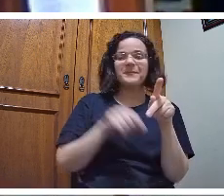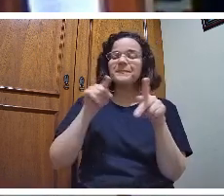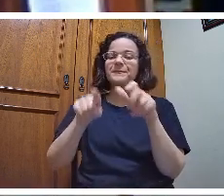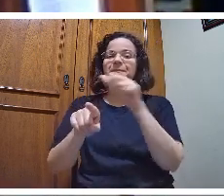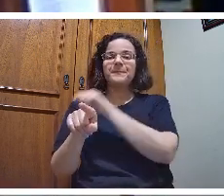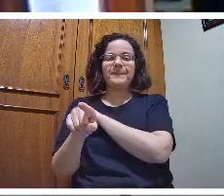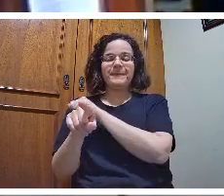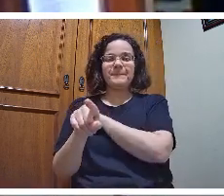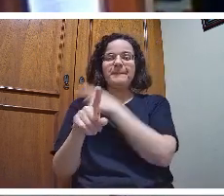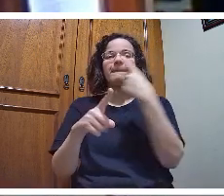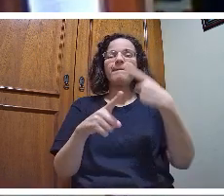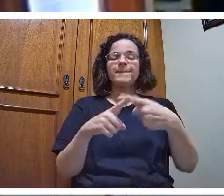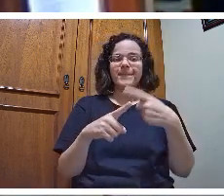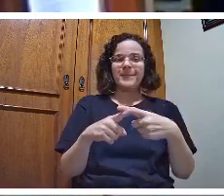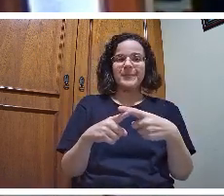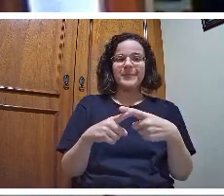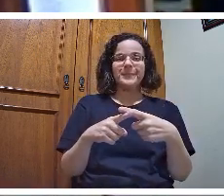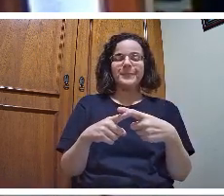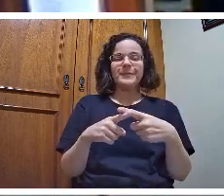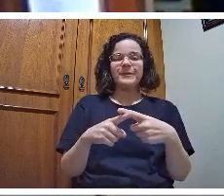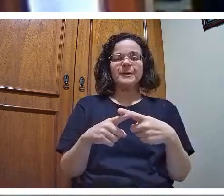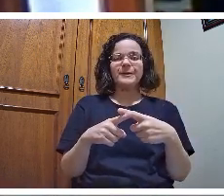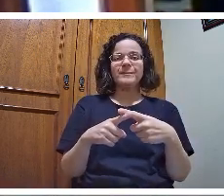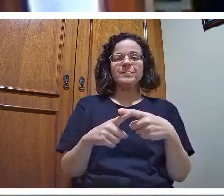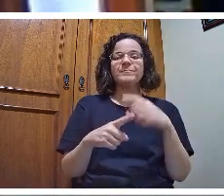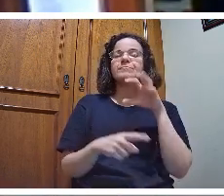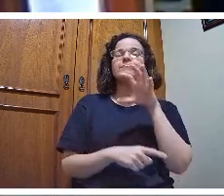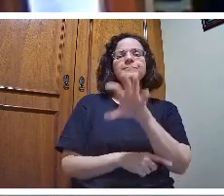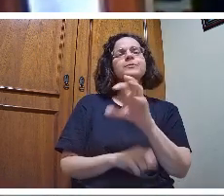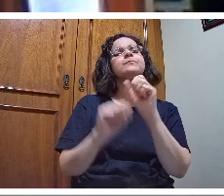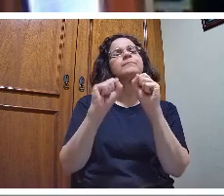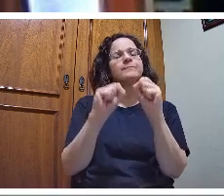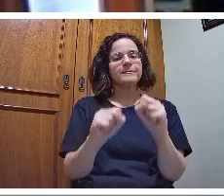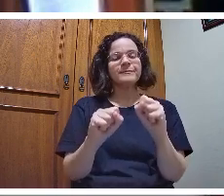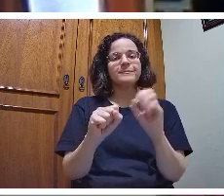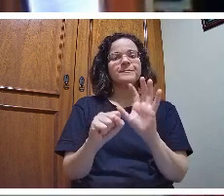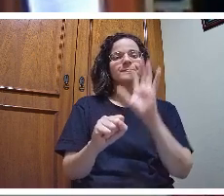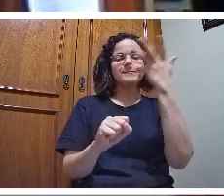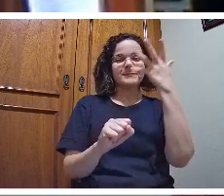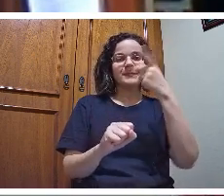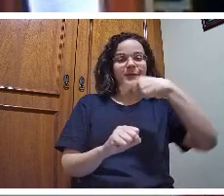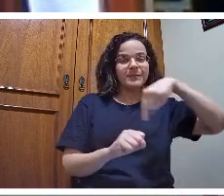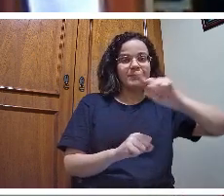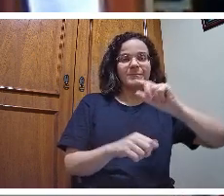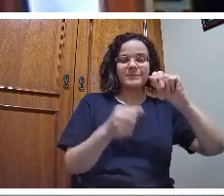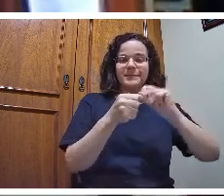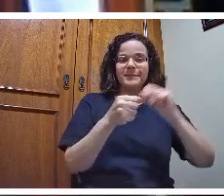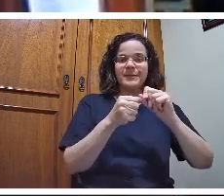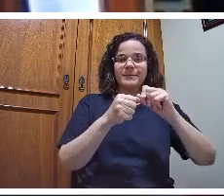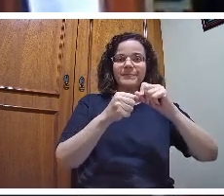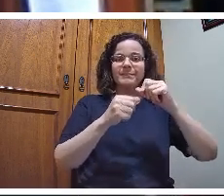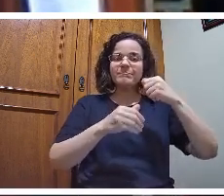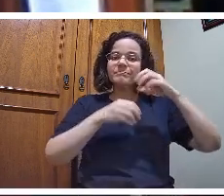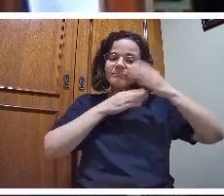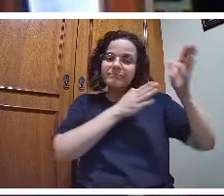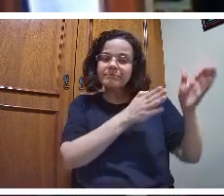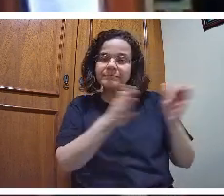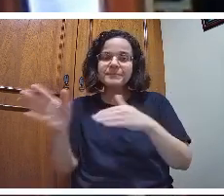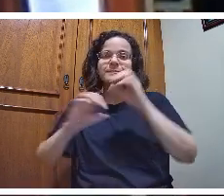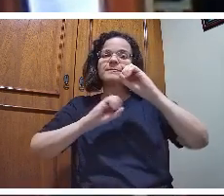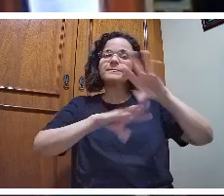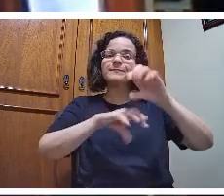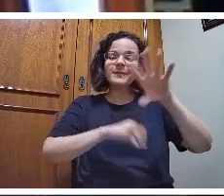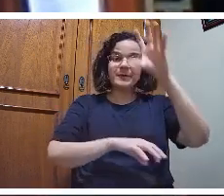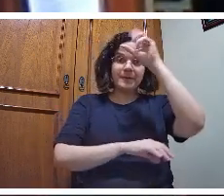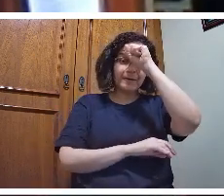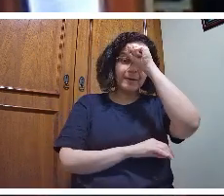possibilita realizarmos o processo de ensino e aprendizagem com outra visão, com outra perspectiva de ser